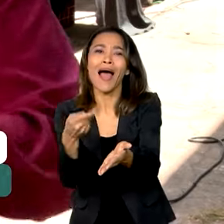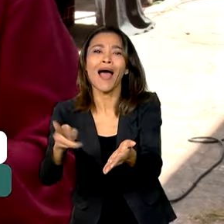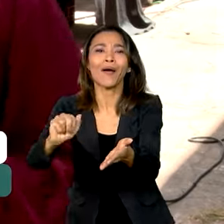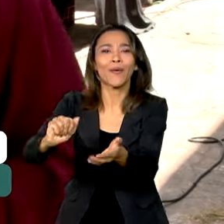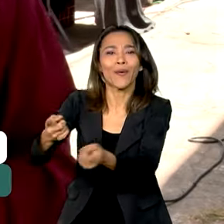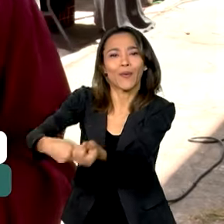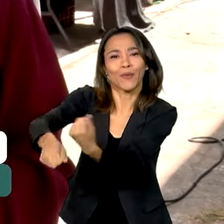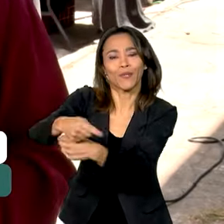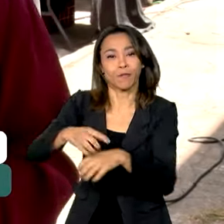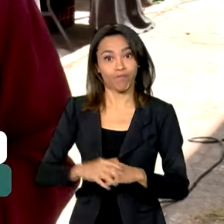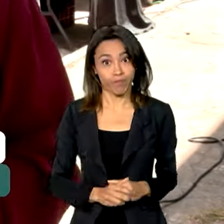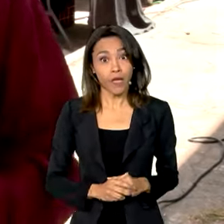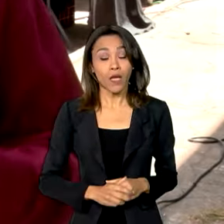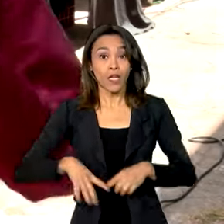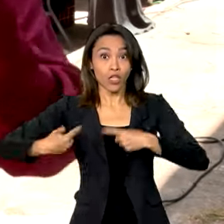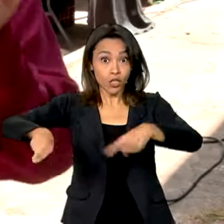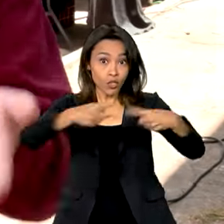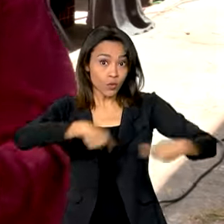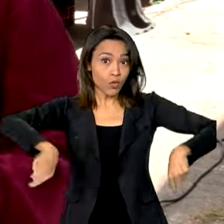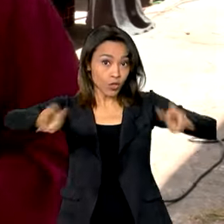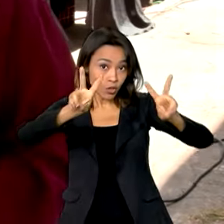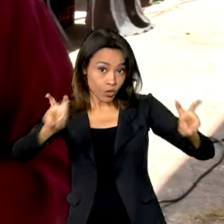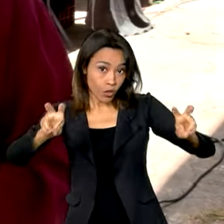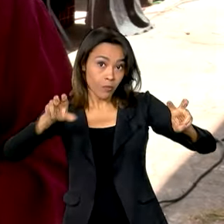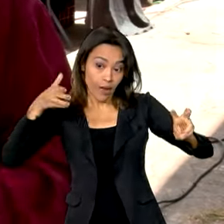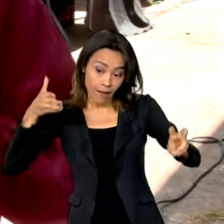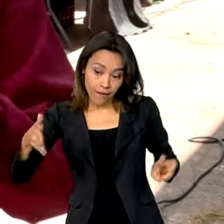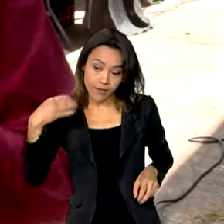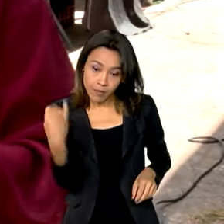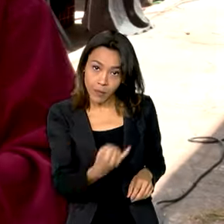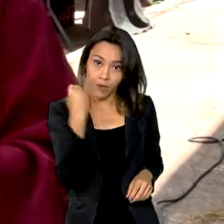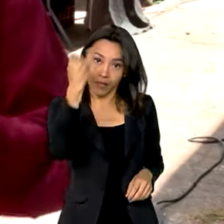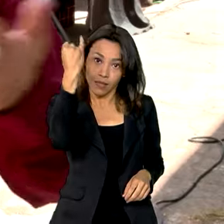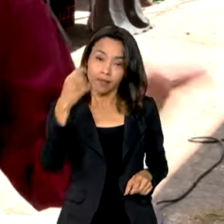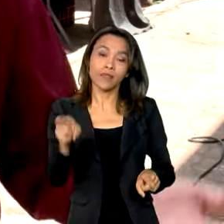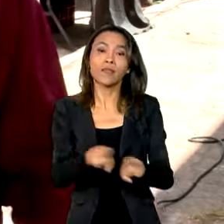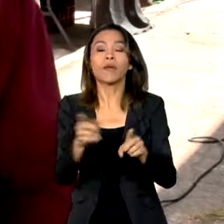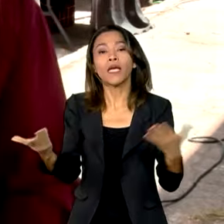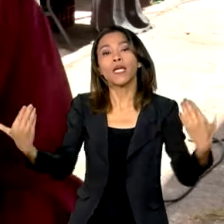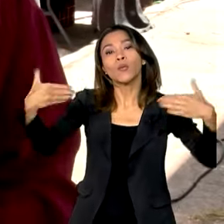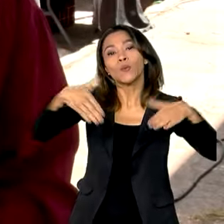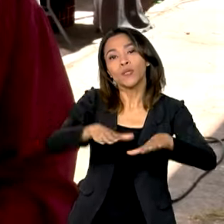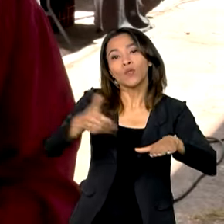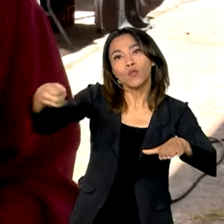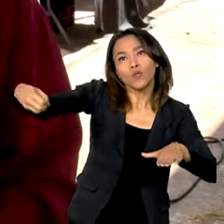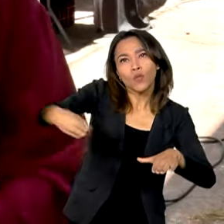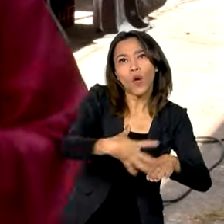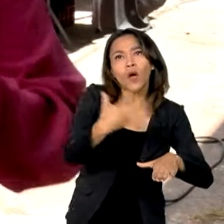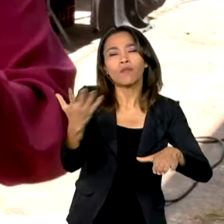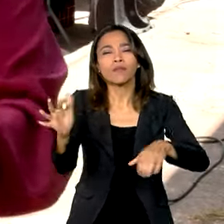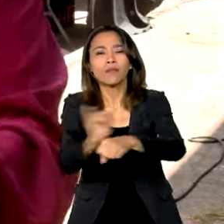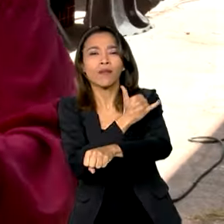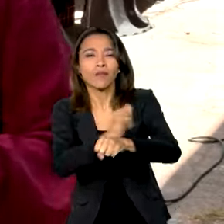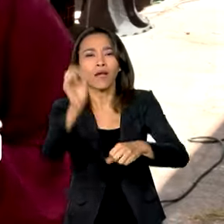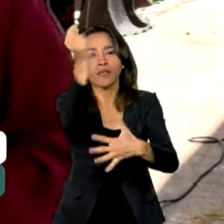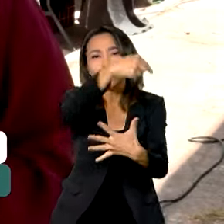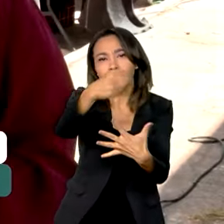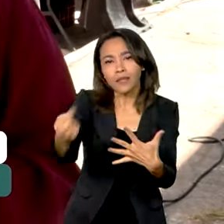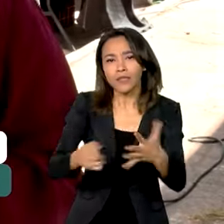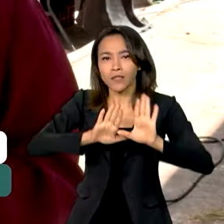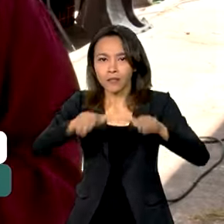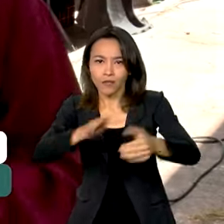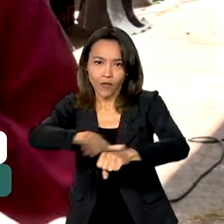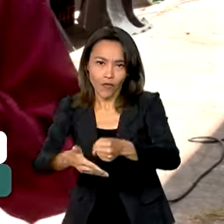E para debater a importância da agroecologia e a inclusão de novas práticas sustentáveis na política de